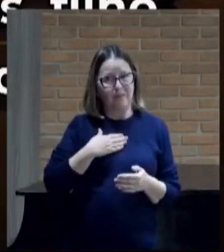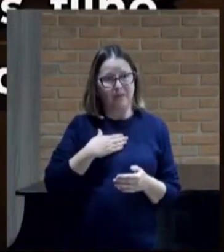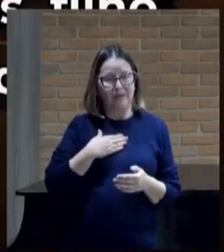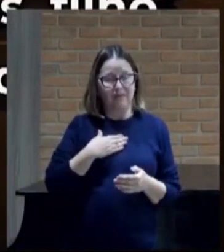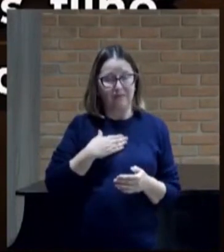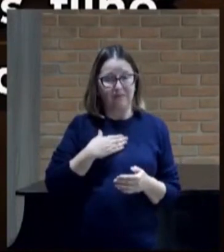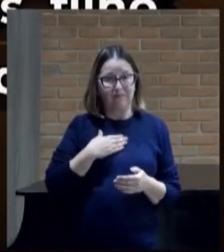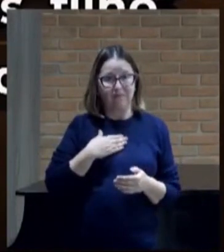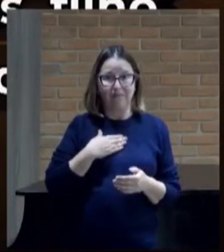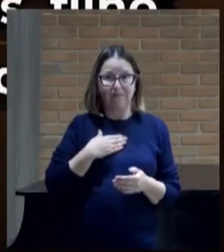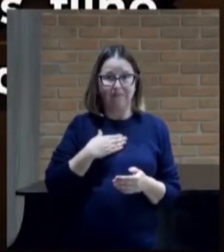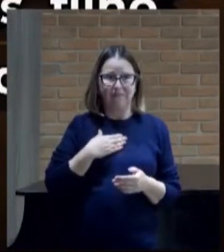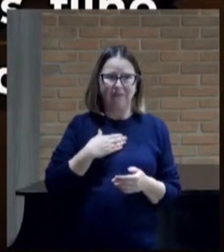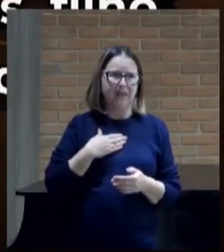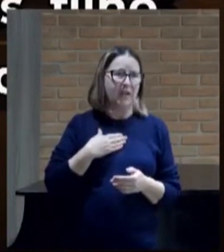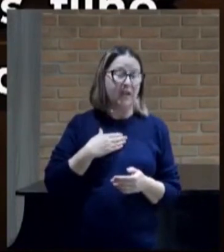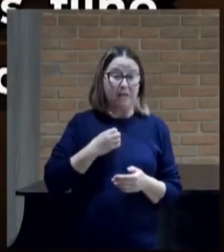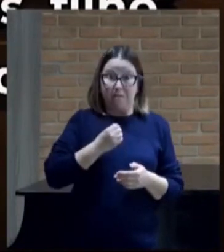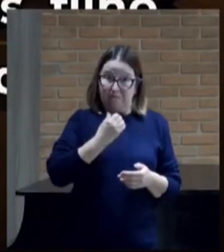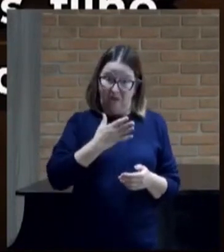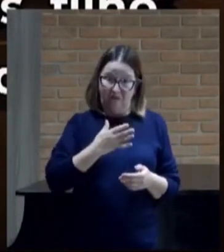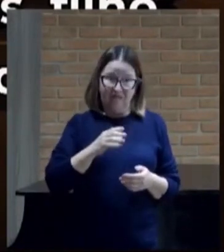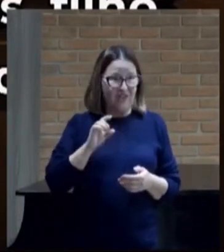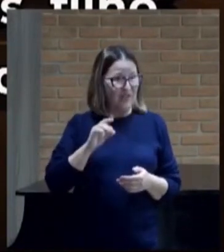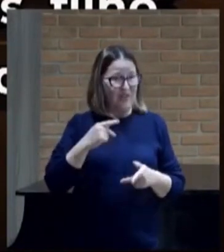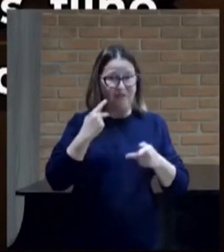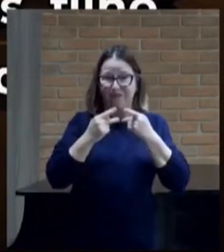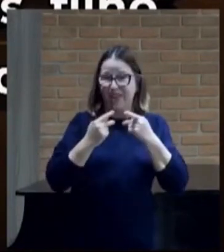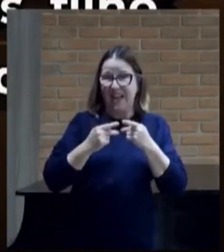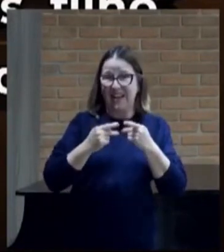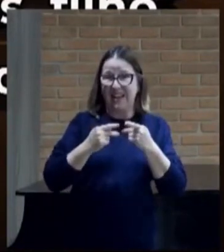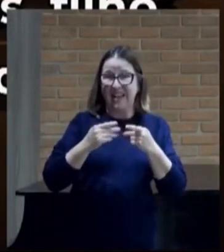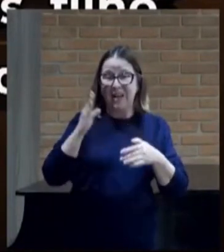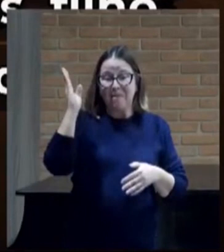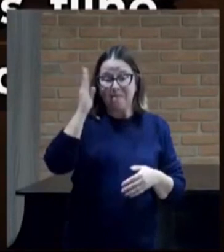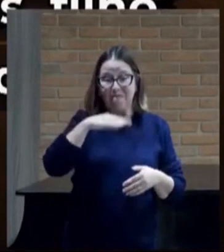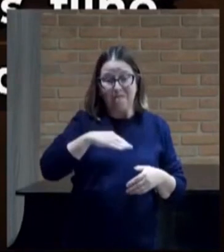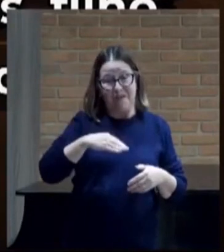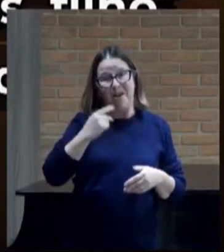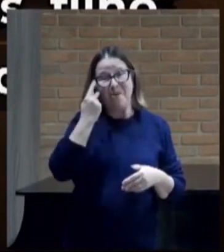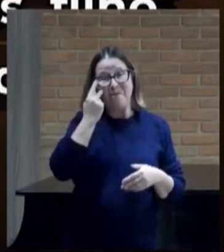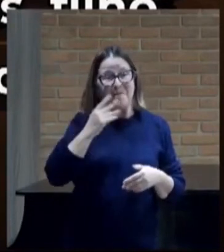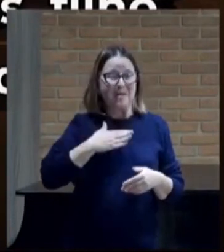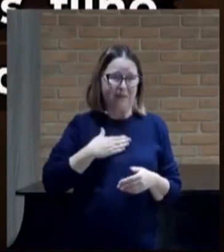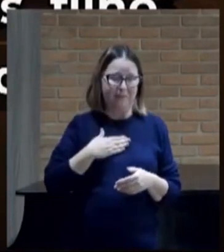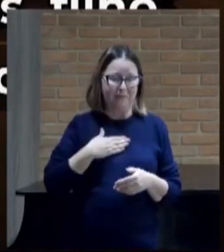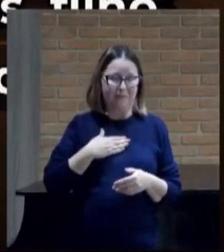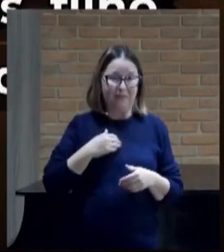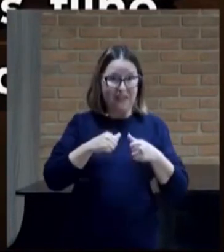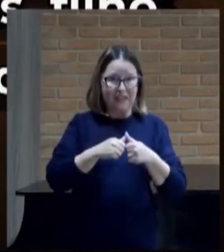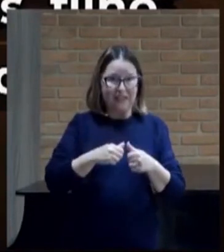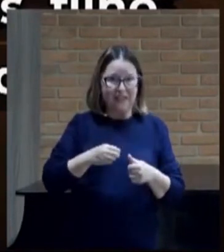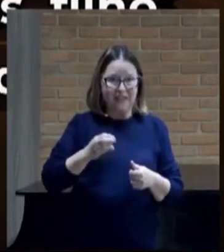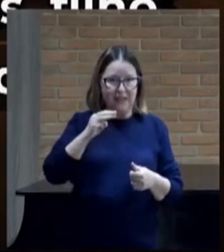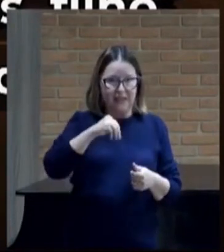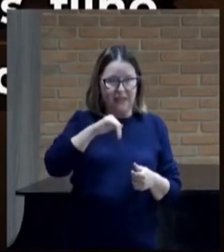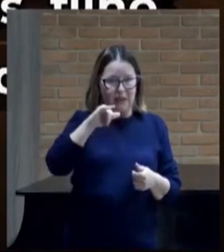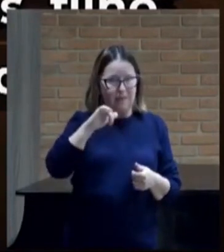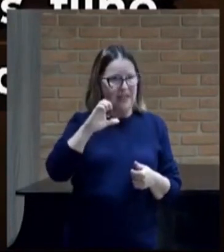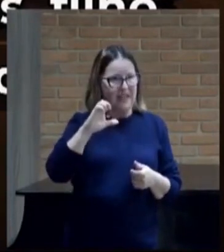somente o que é mal. Este é Micaías, filho de Inlá.